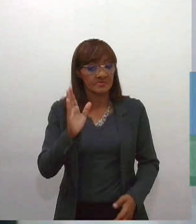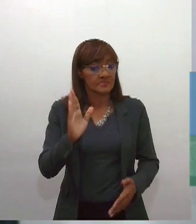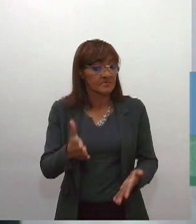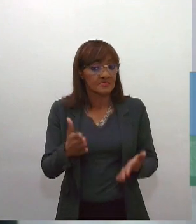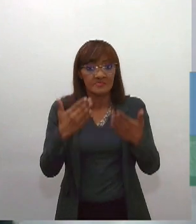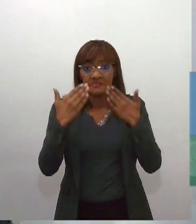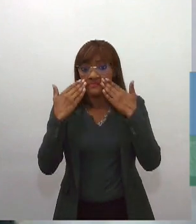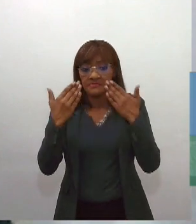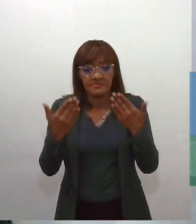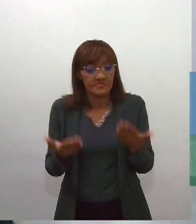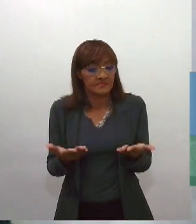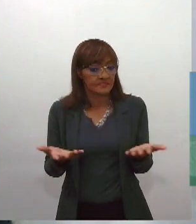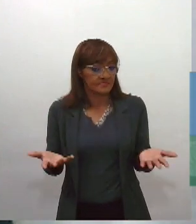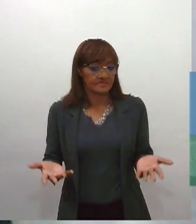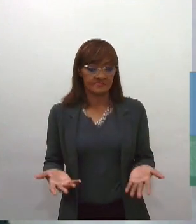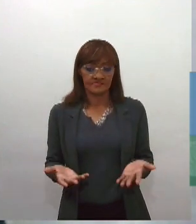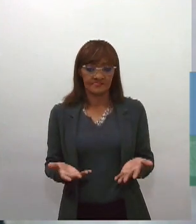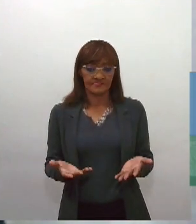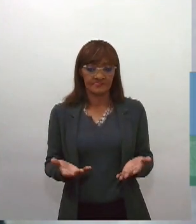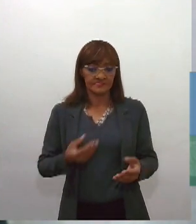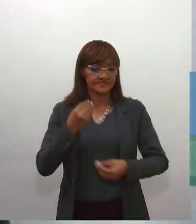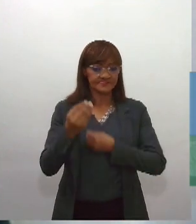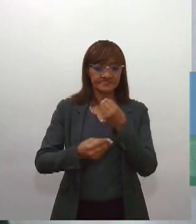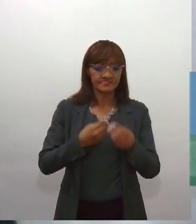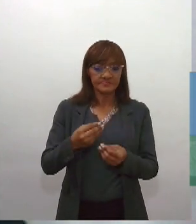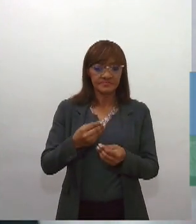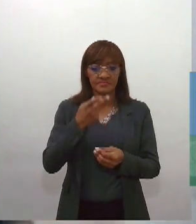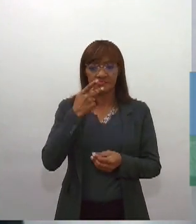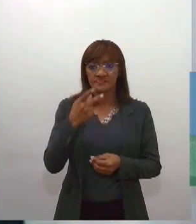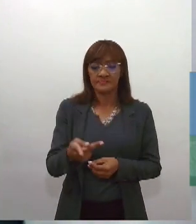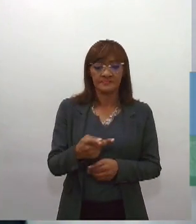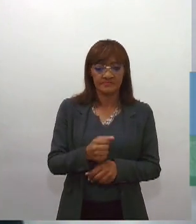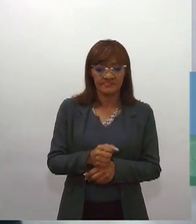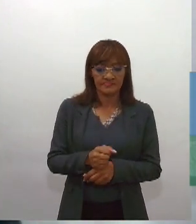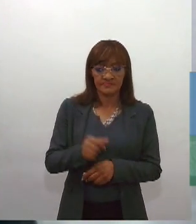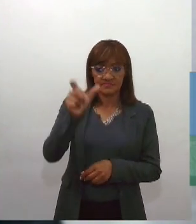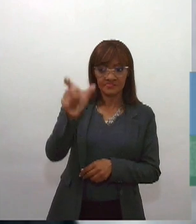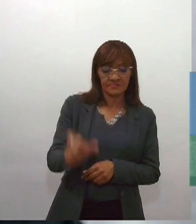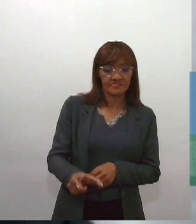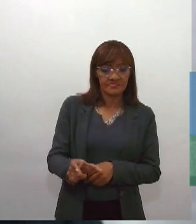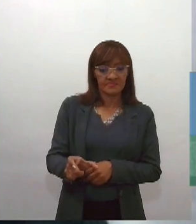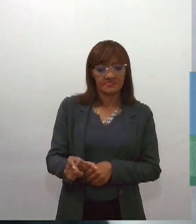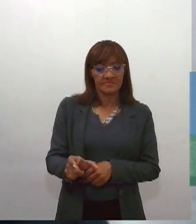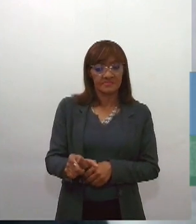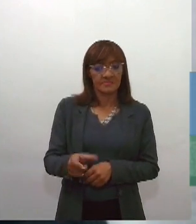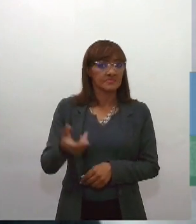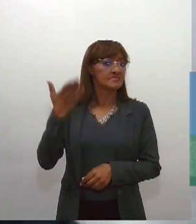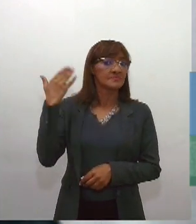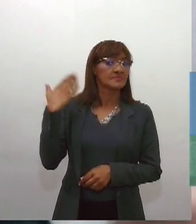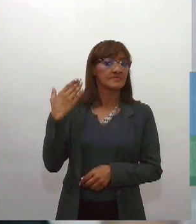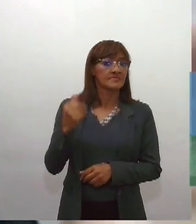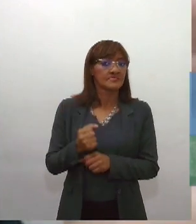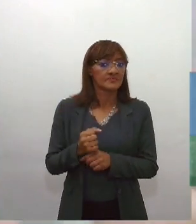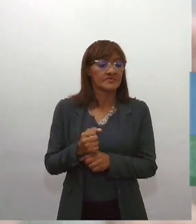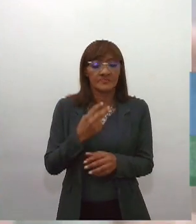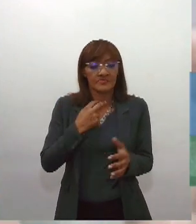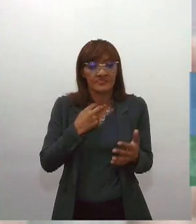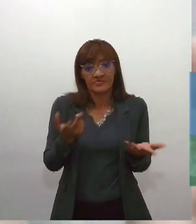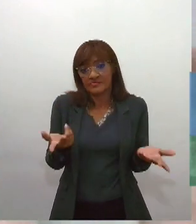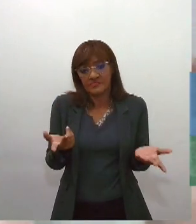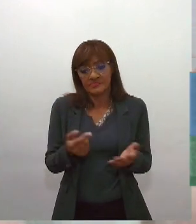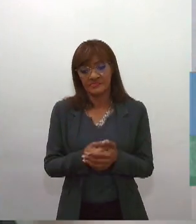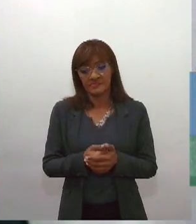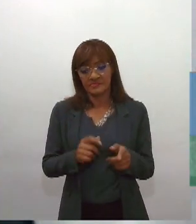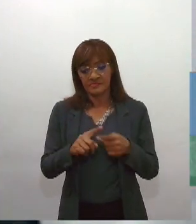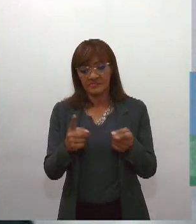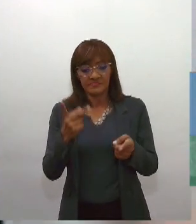você fala do careca do Alexandre de Moraes e tal, do Xandão, então, coisa que antigamente você não tinha essa pauta, mas é normal isso,